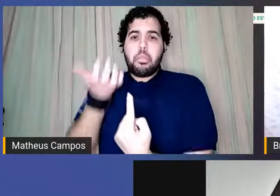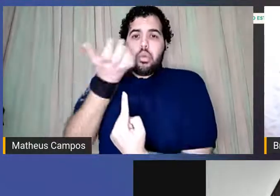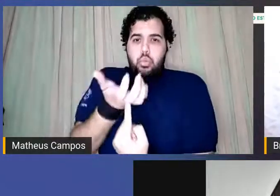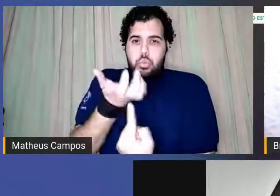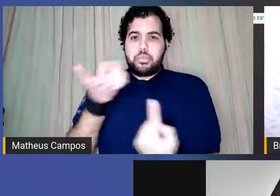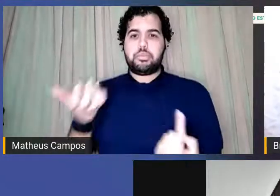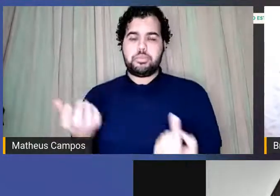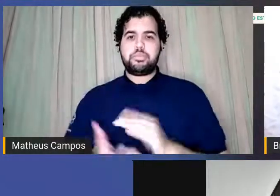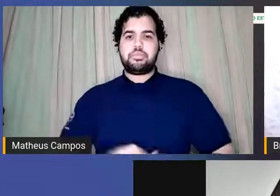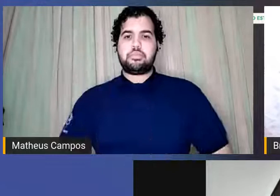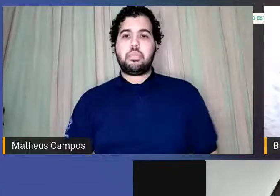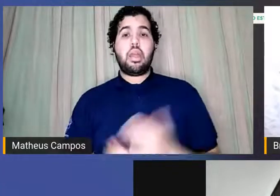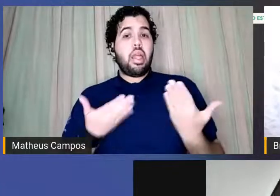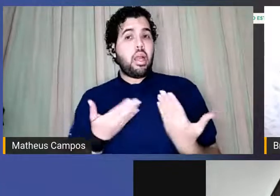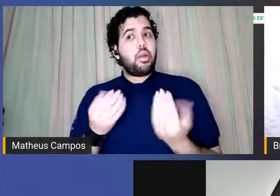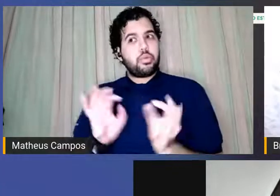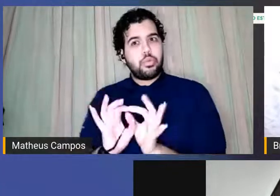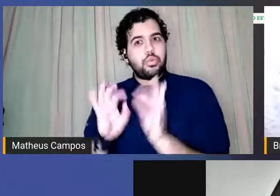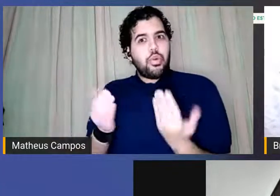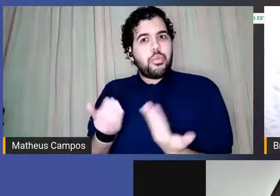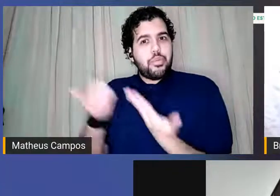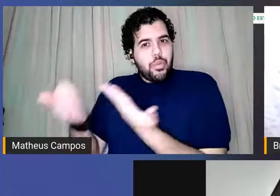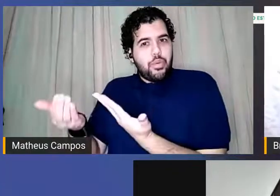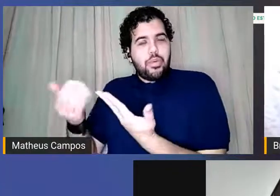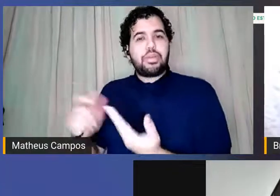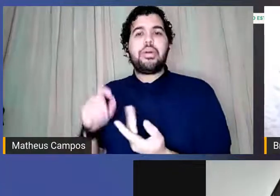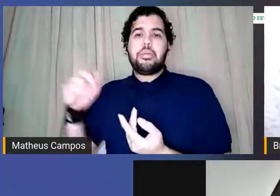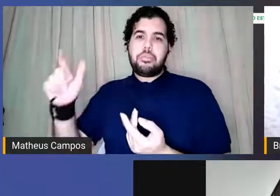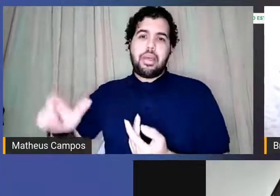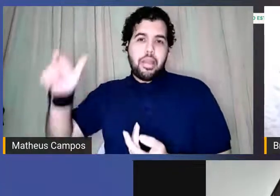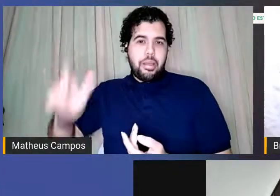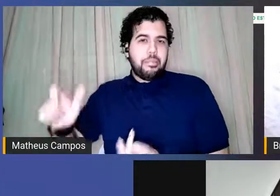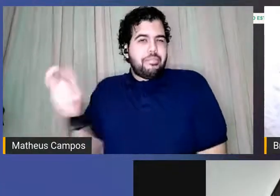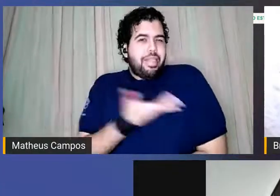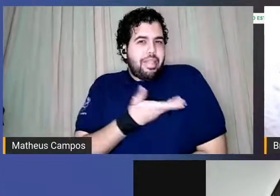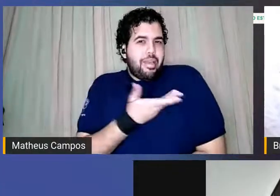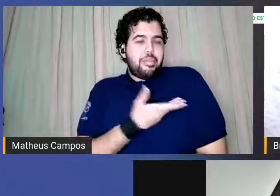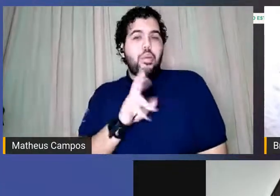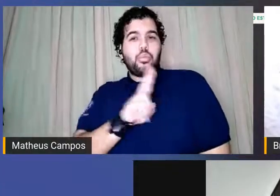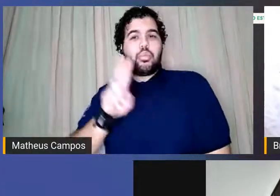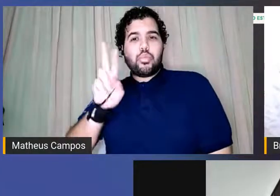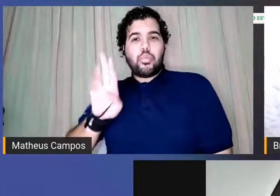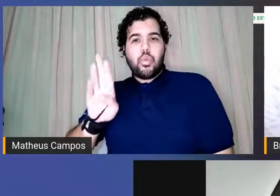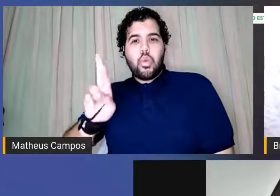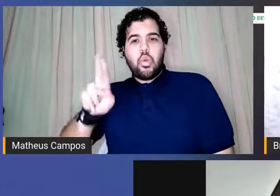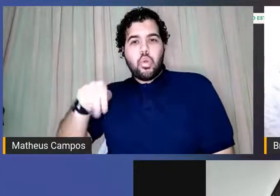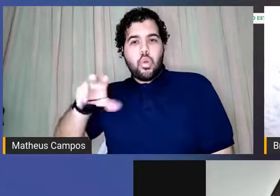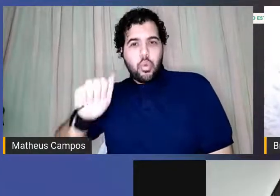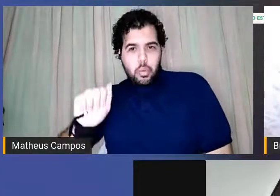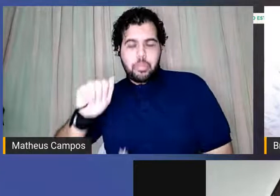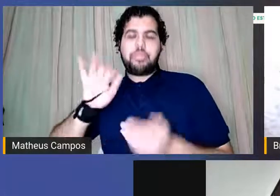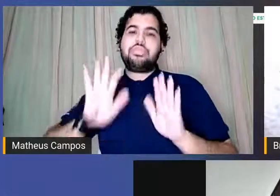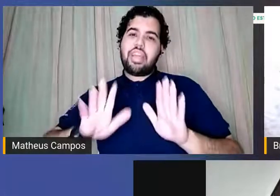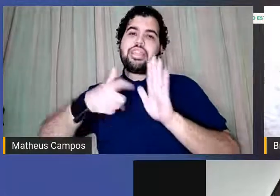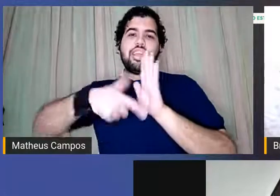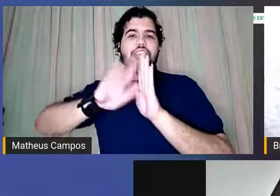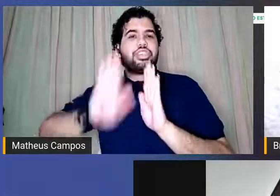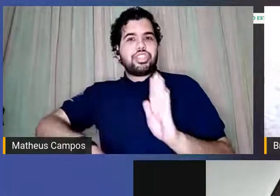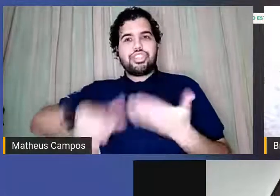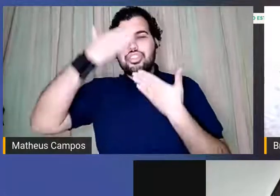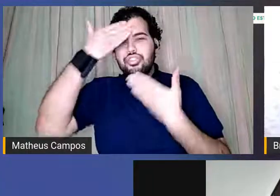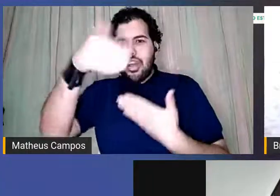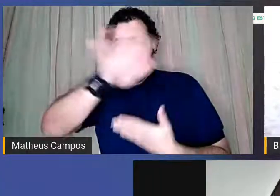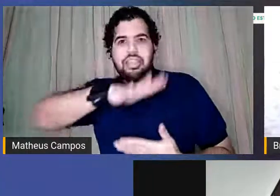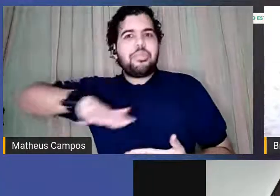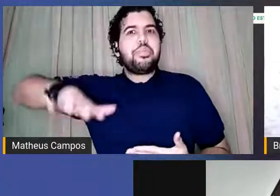Vou passar aqui a palavra para apresentar a minha querida colega Bruna. E, de antemão, já agradeço publicamente